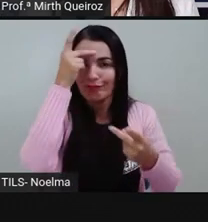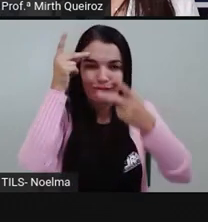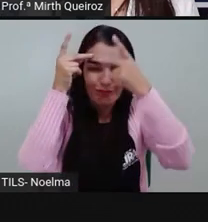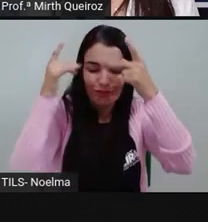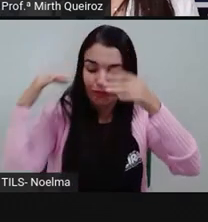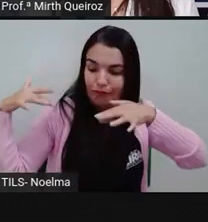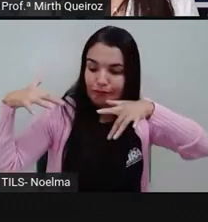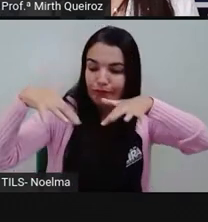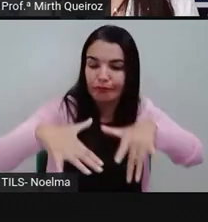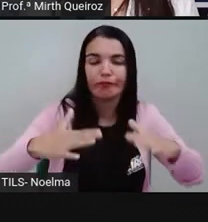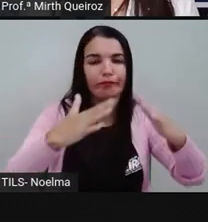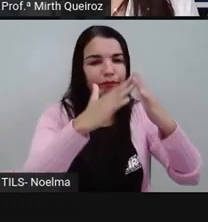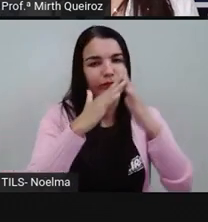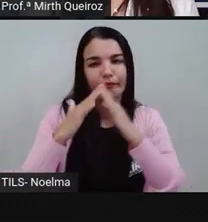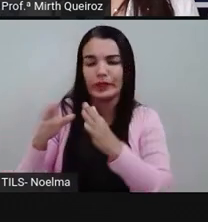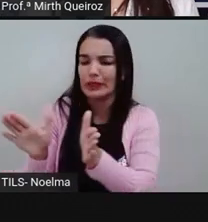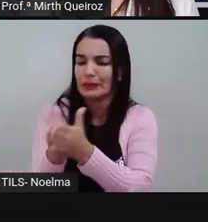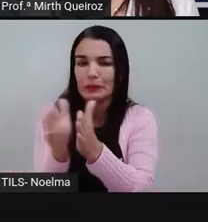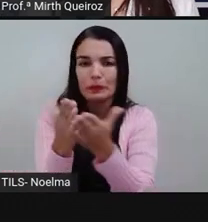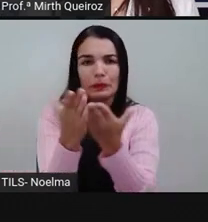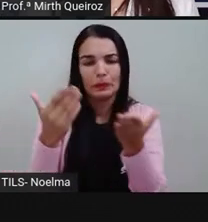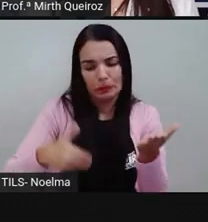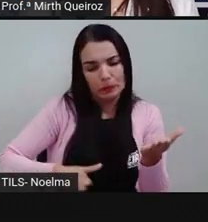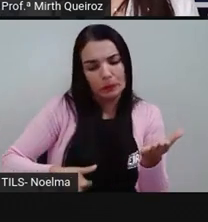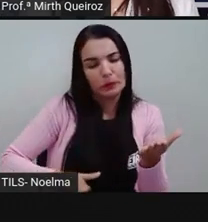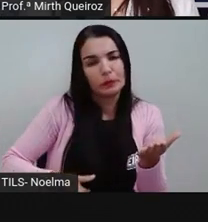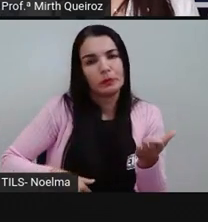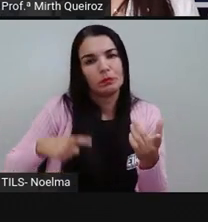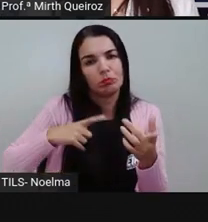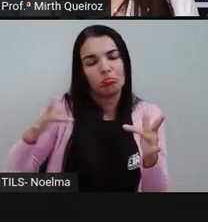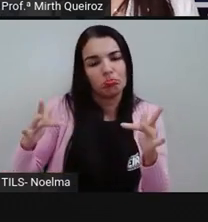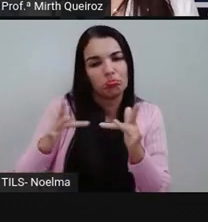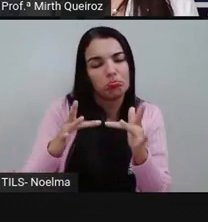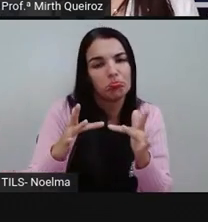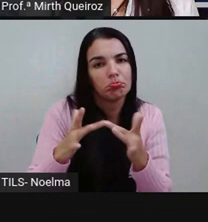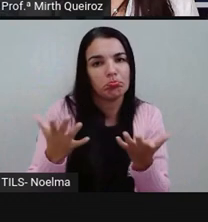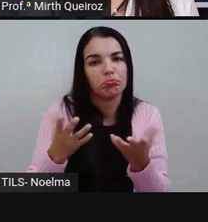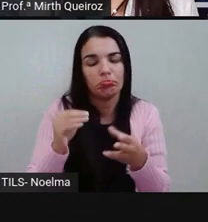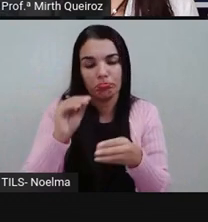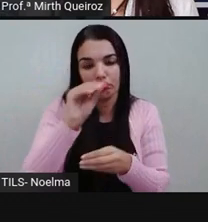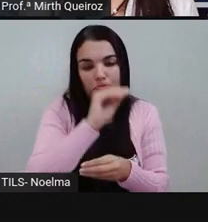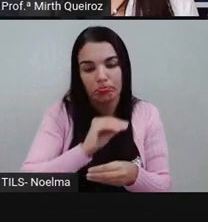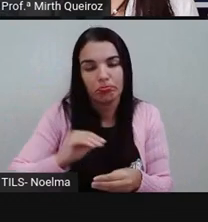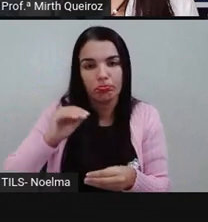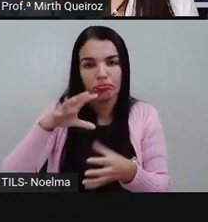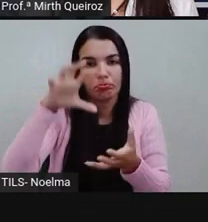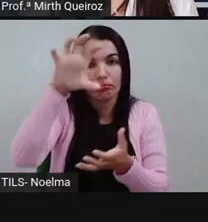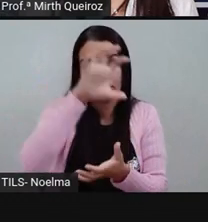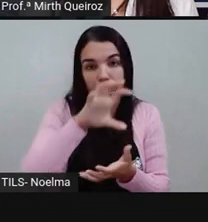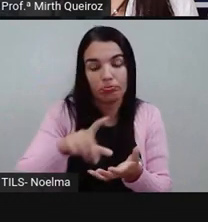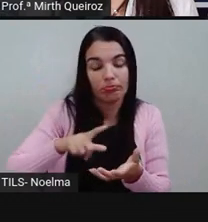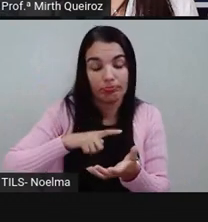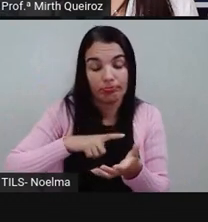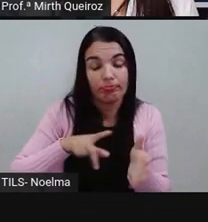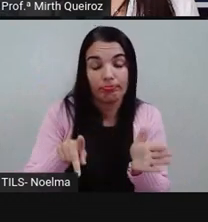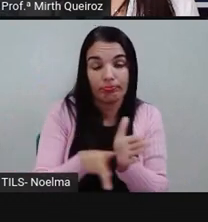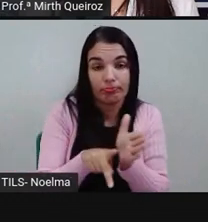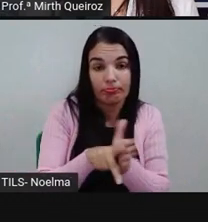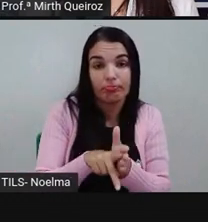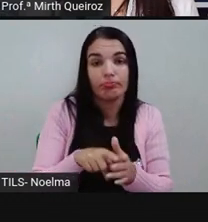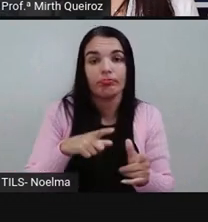habitam ali. Então, a pobreza, a fome, é algo que está muito presente nessa região. Por isso que essa região, ela se torna aí também